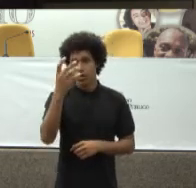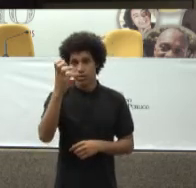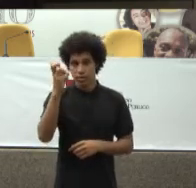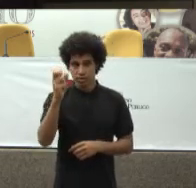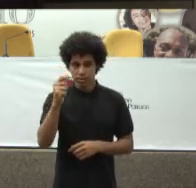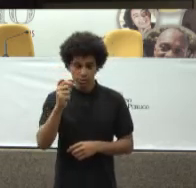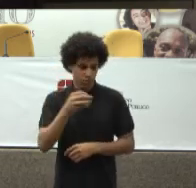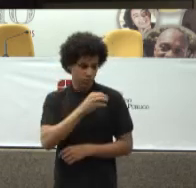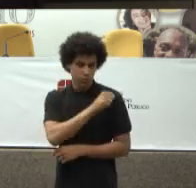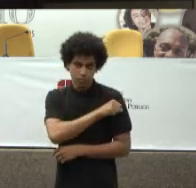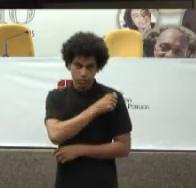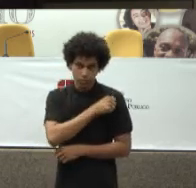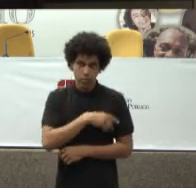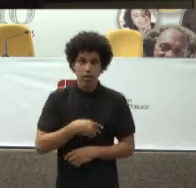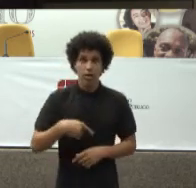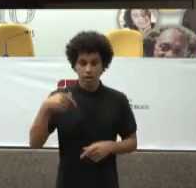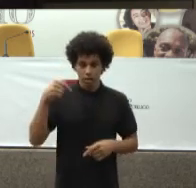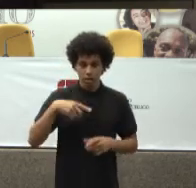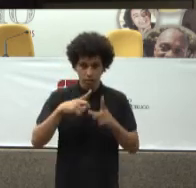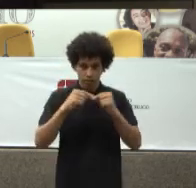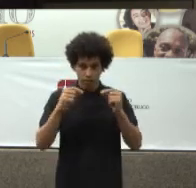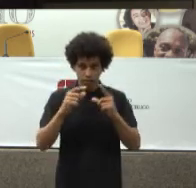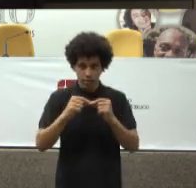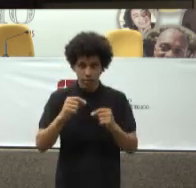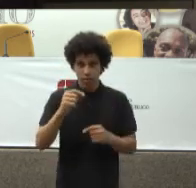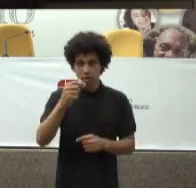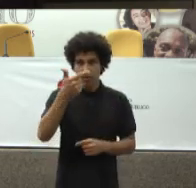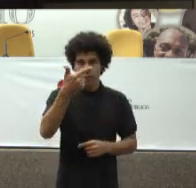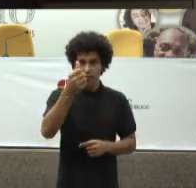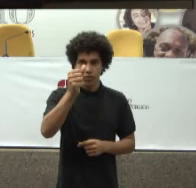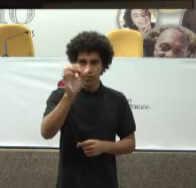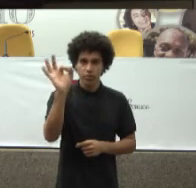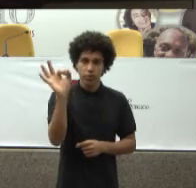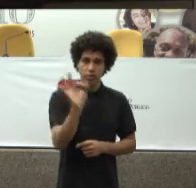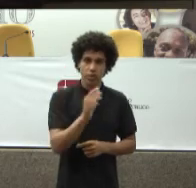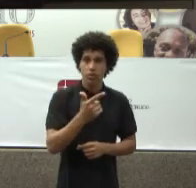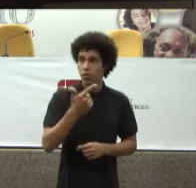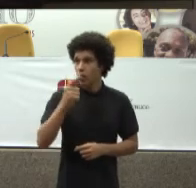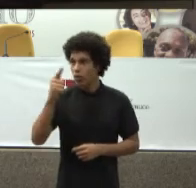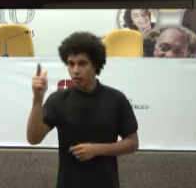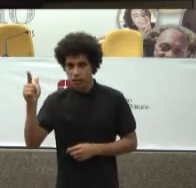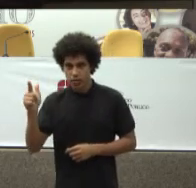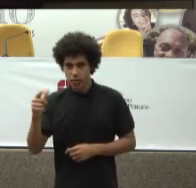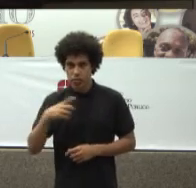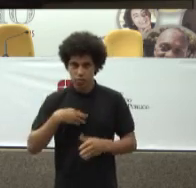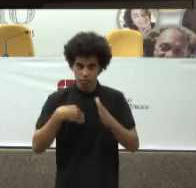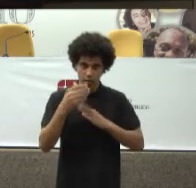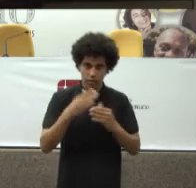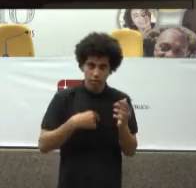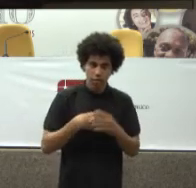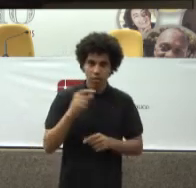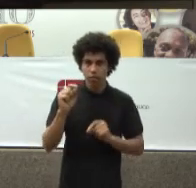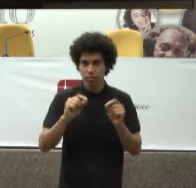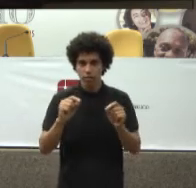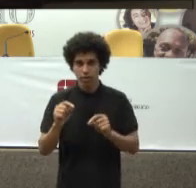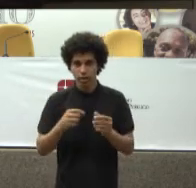Rio E no DF 28% O restante Dos itens São medicamentos São exames